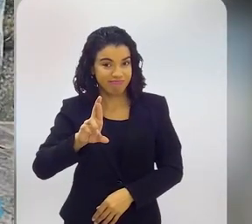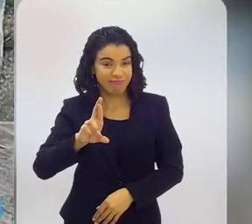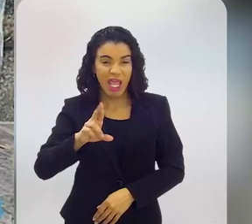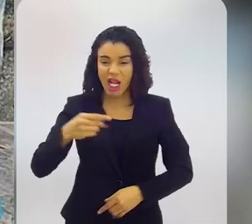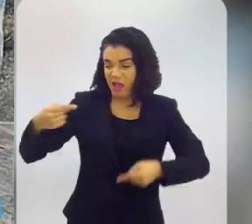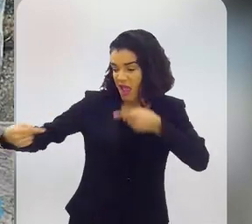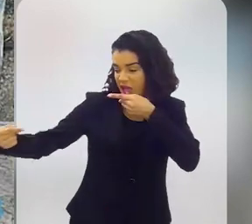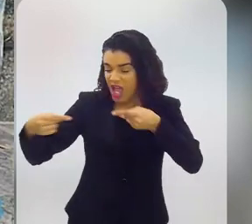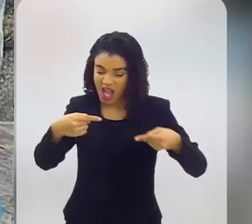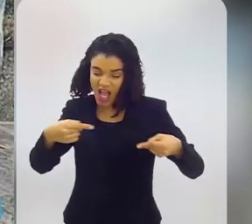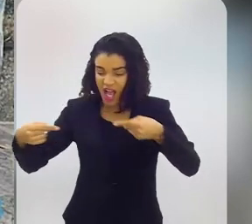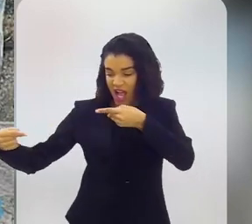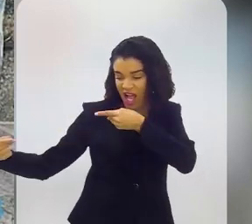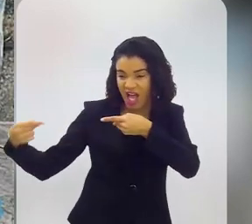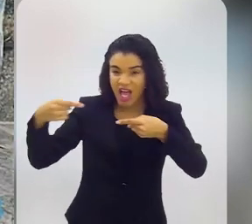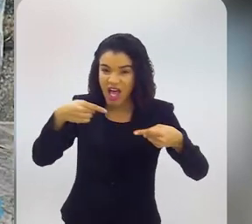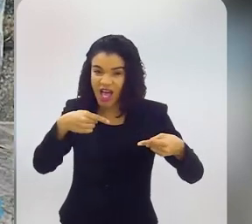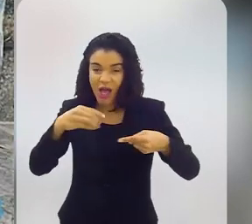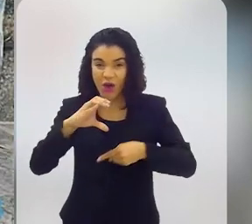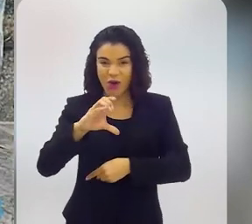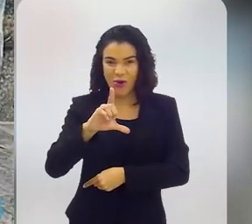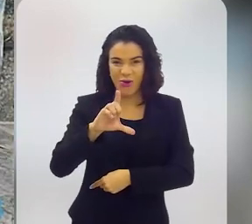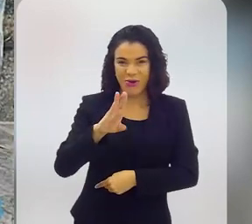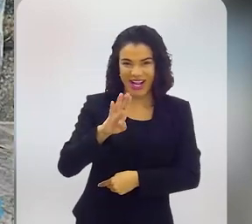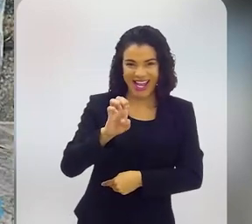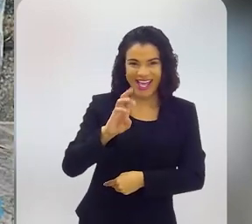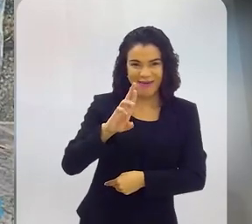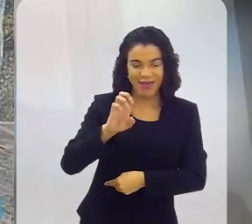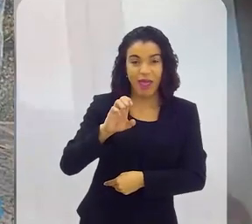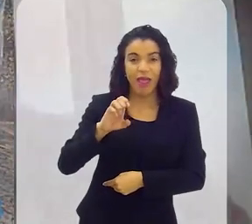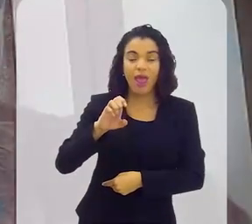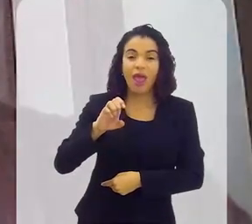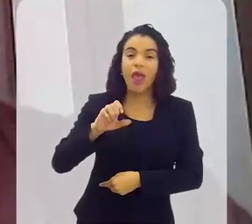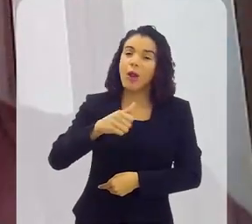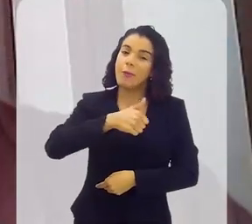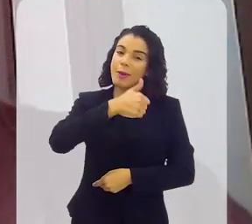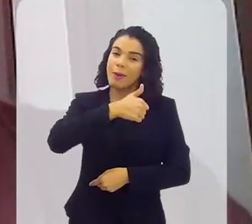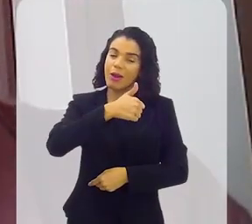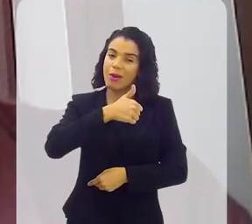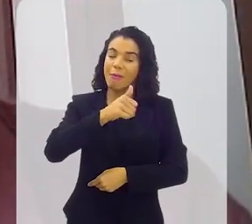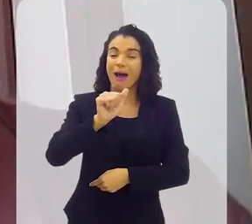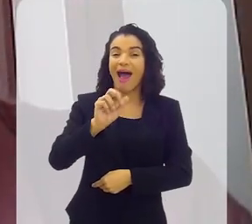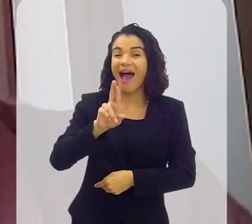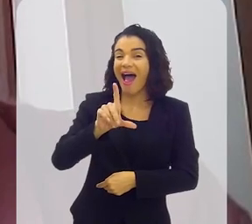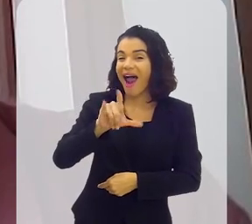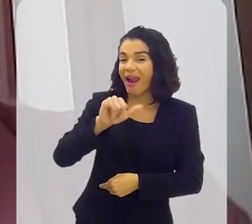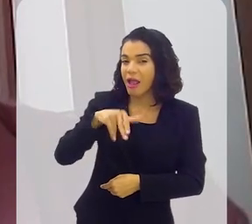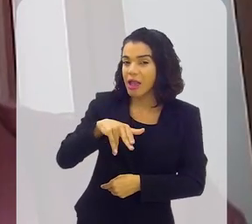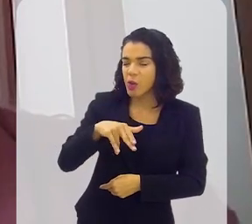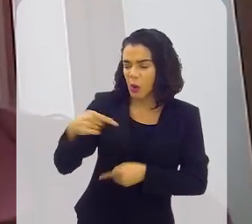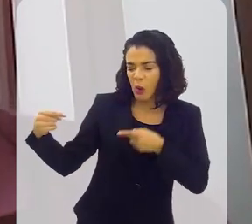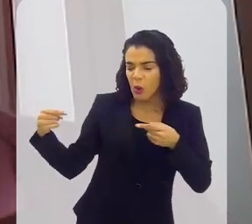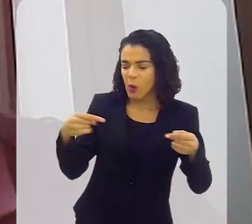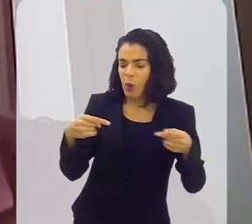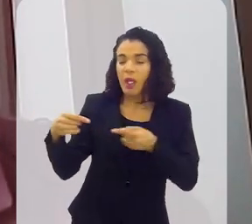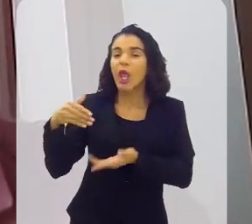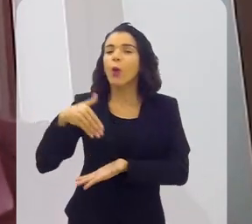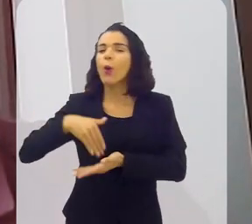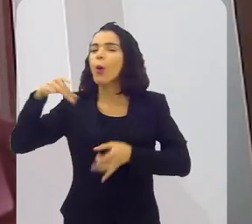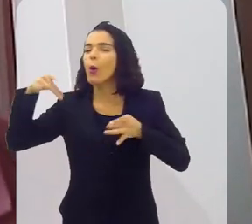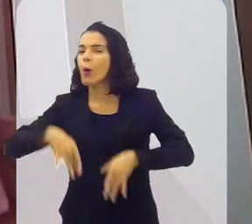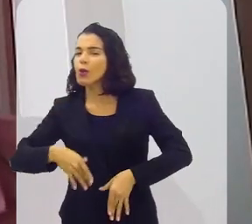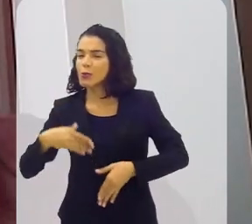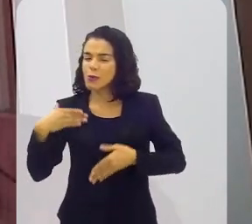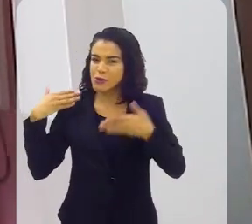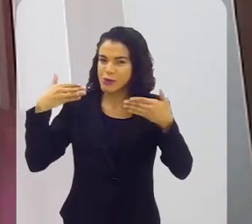por último. O Kleber era o que chegava primeiro deles, mas Sombrinho e Arlindo disputavam quem chegava por último. E aí, muitas